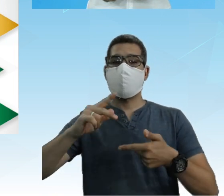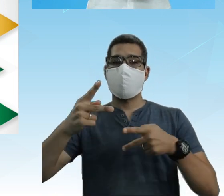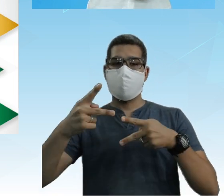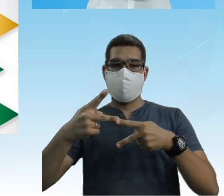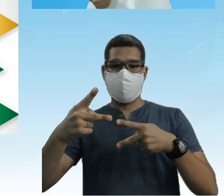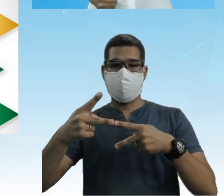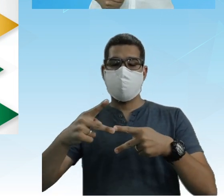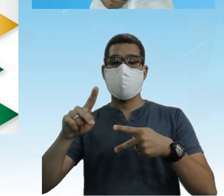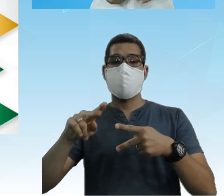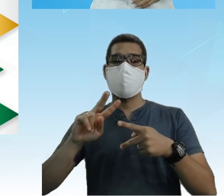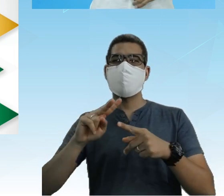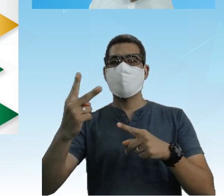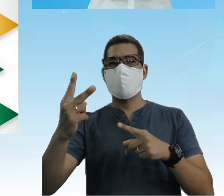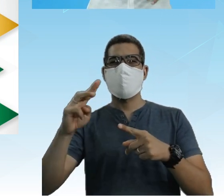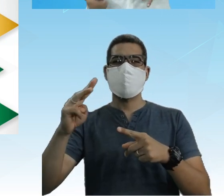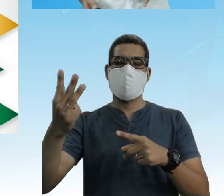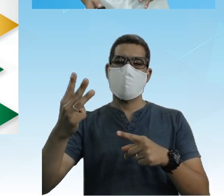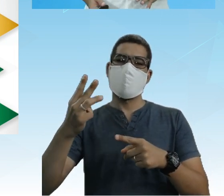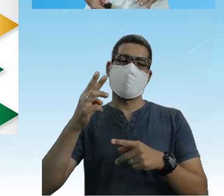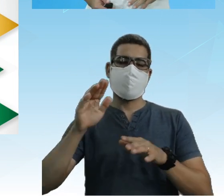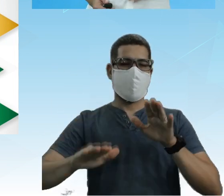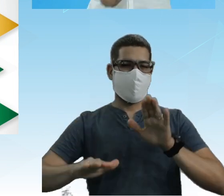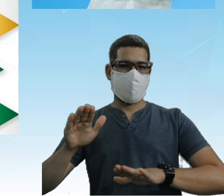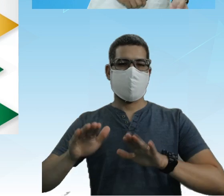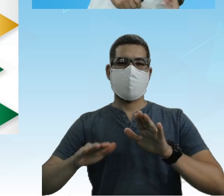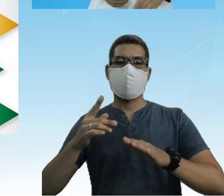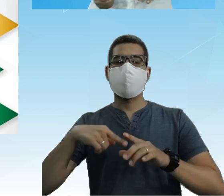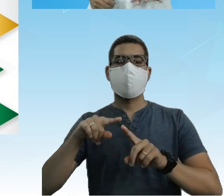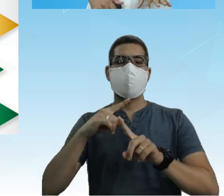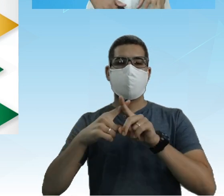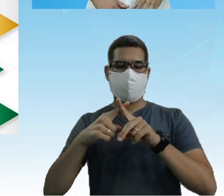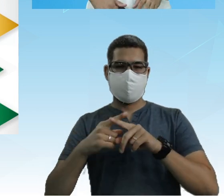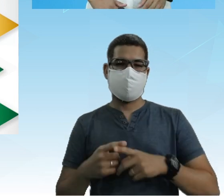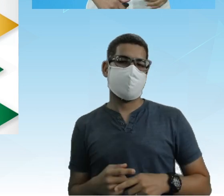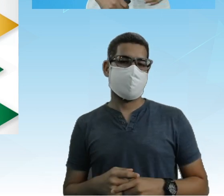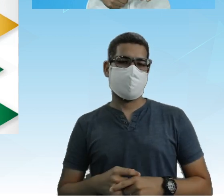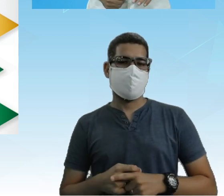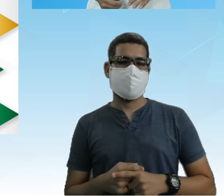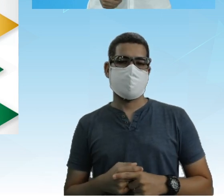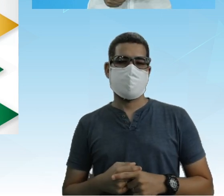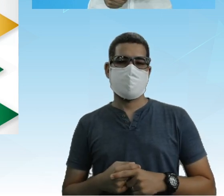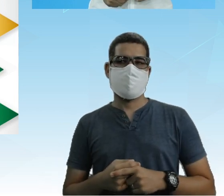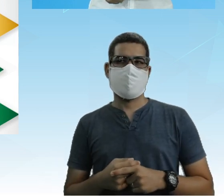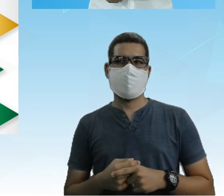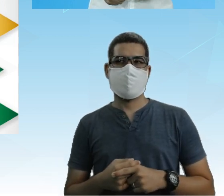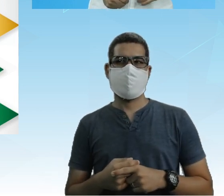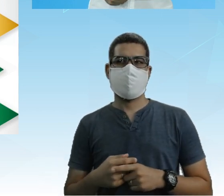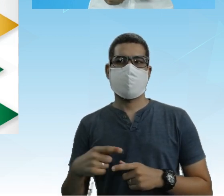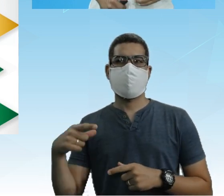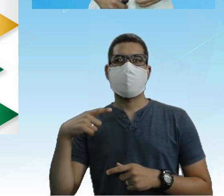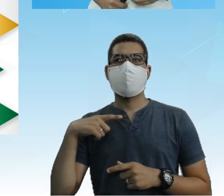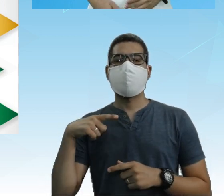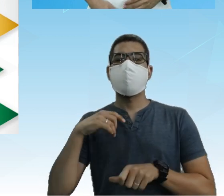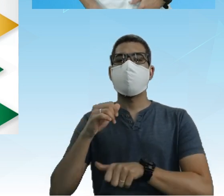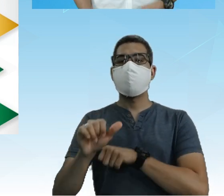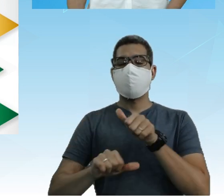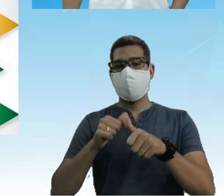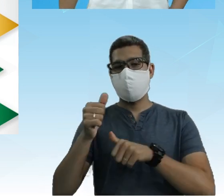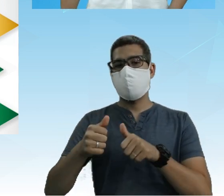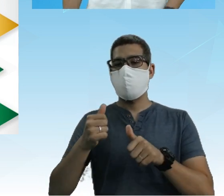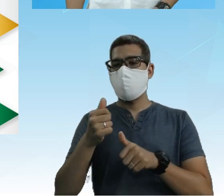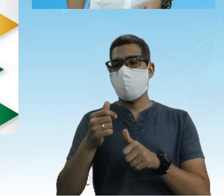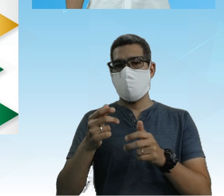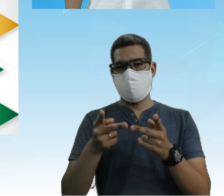normalmente é o dobro, o triplo Depende do que a gente multiplicar Metade, enfim E aí vai ser a transformação no plano No primeiro